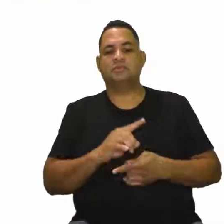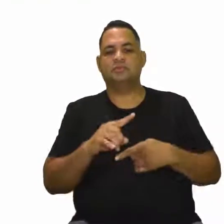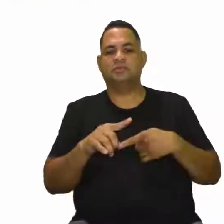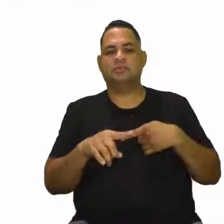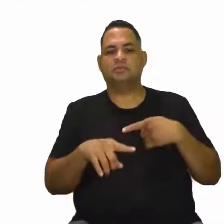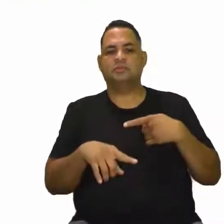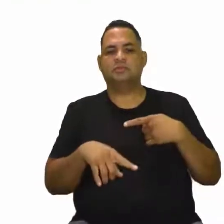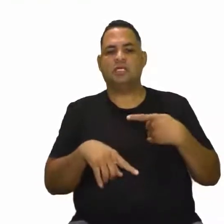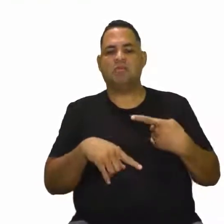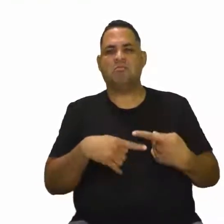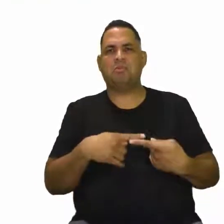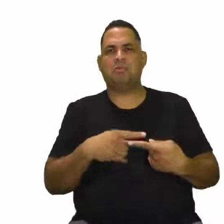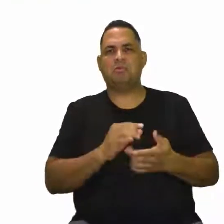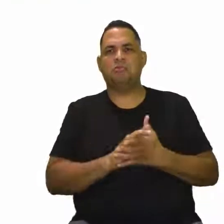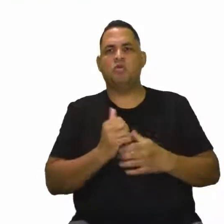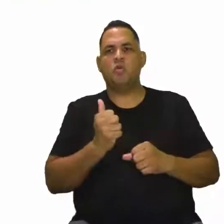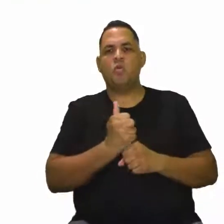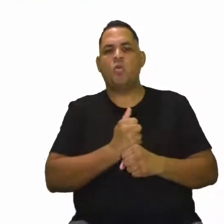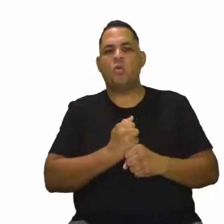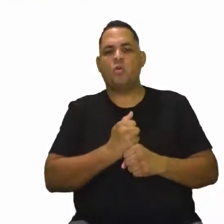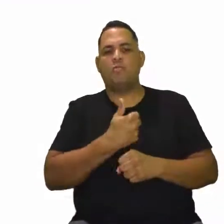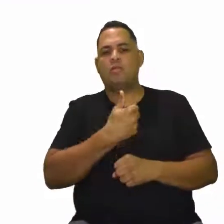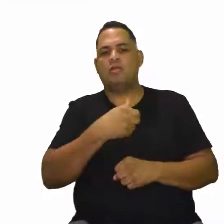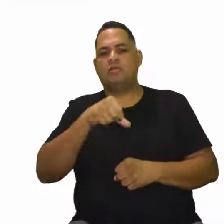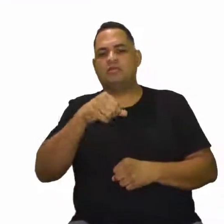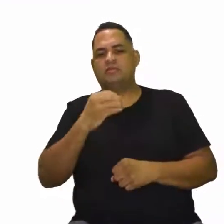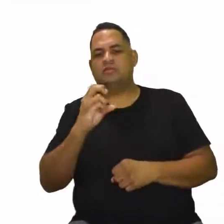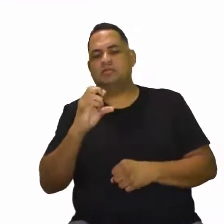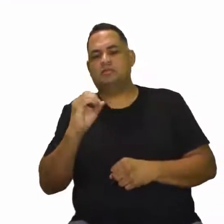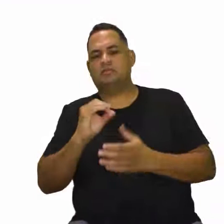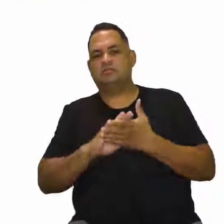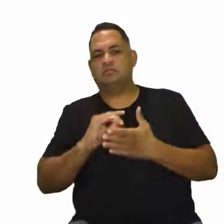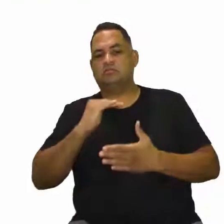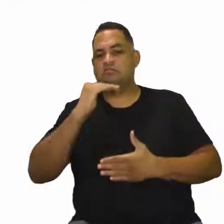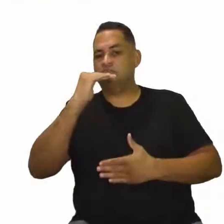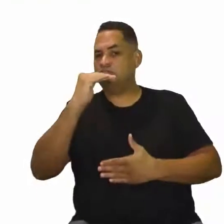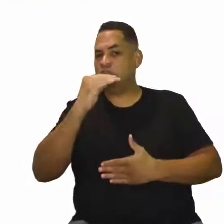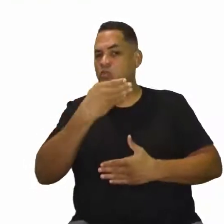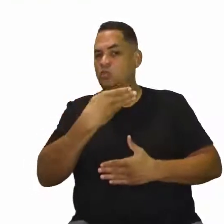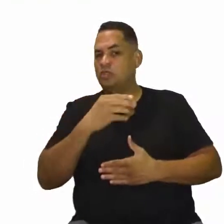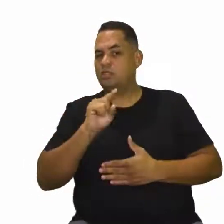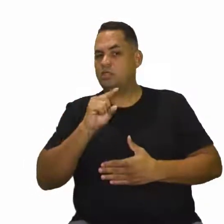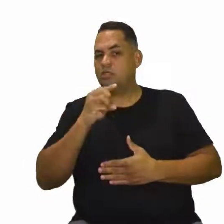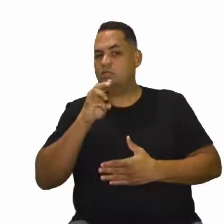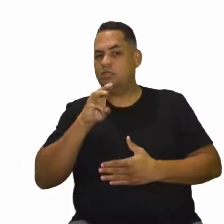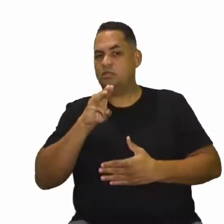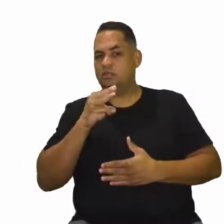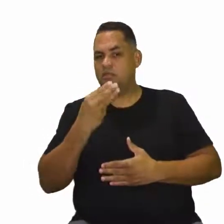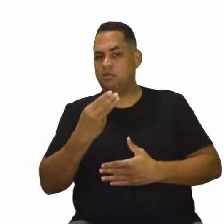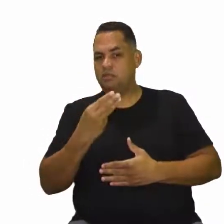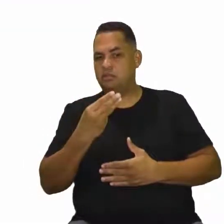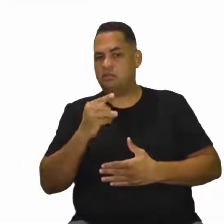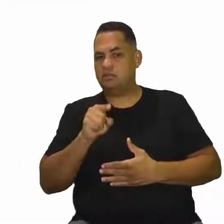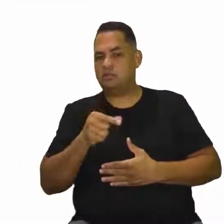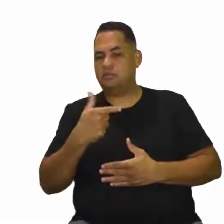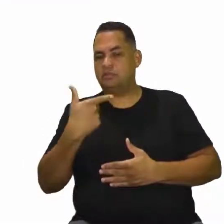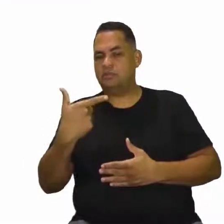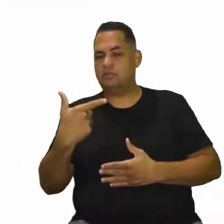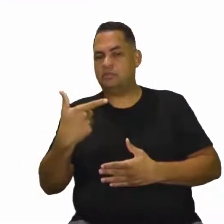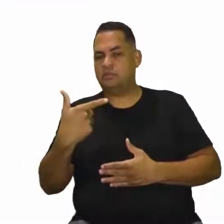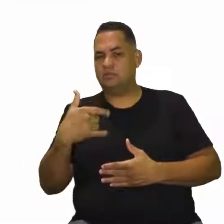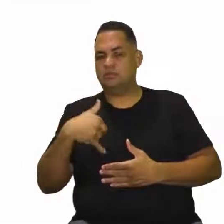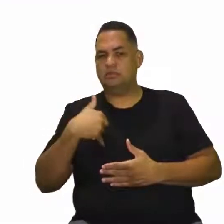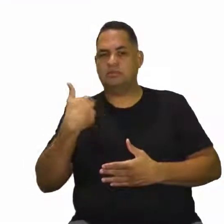1950, aumentou para 43,2 em relação à idade, tá, gente? Não é